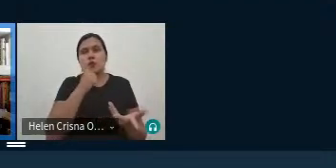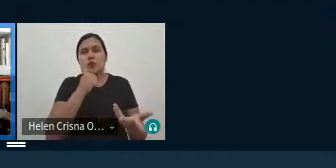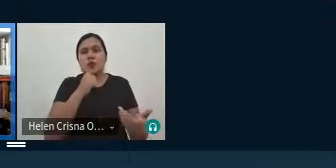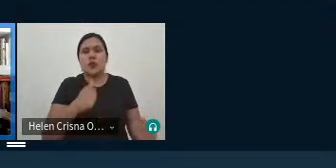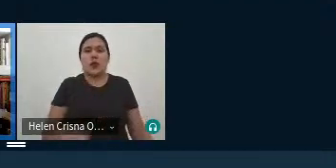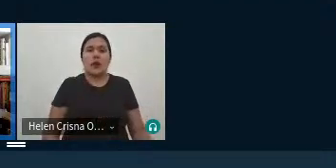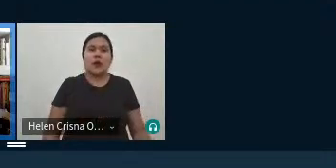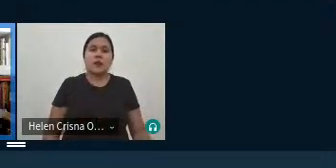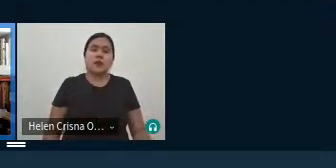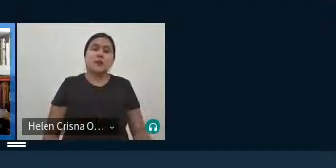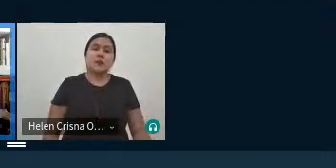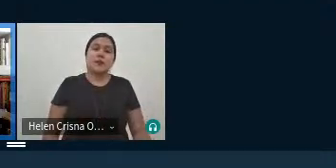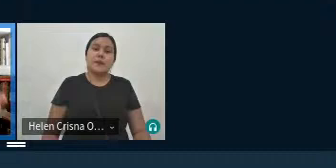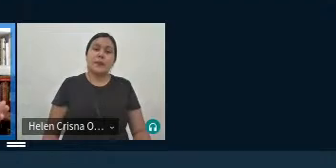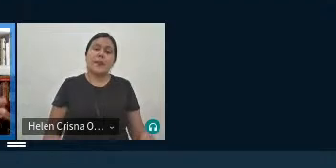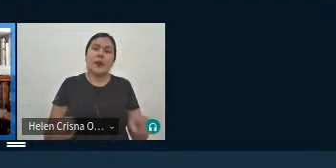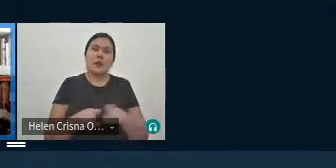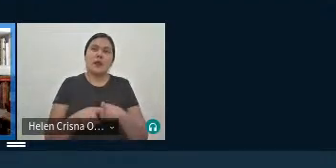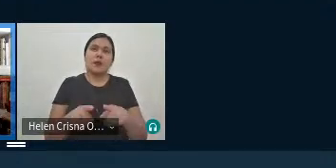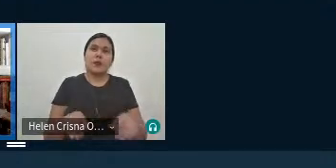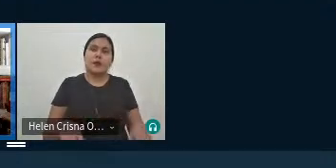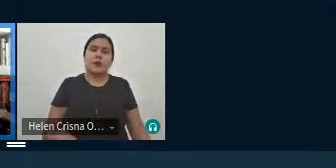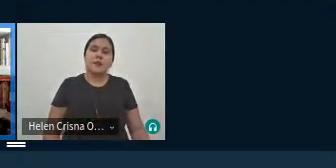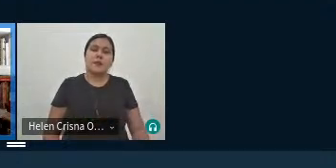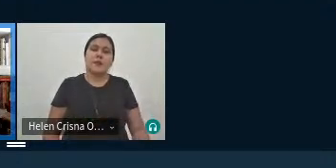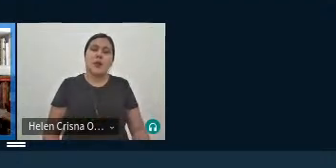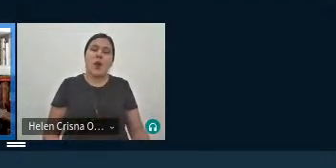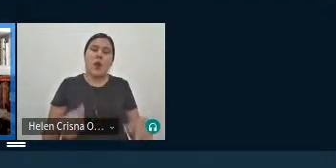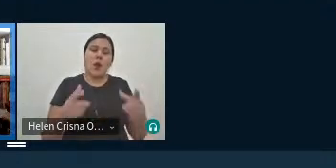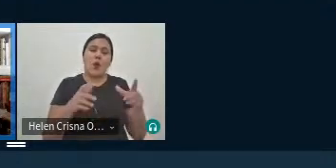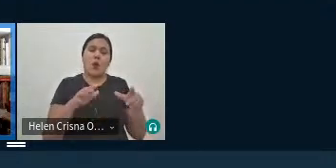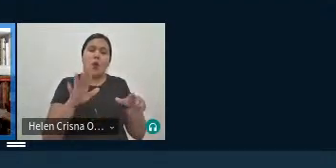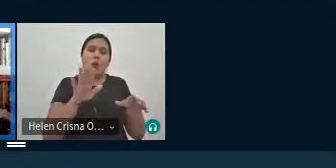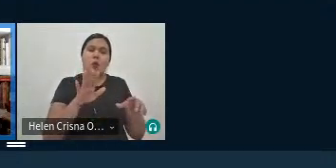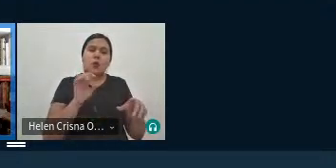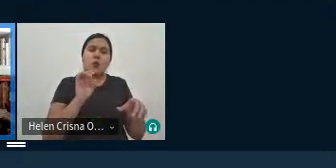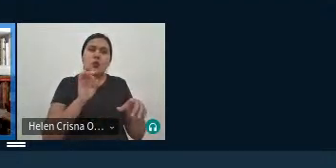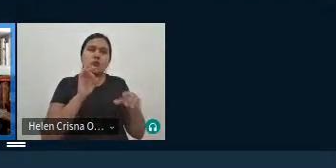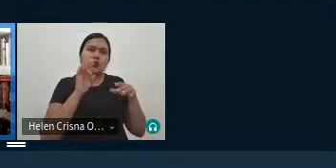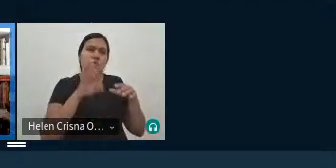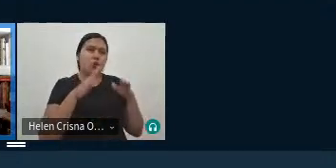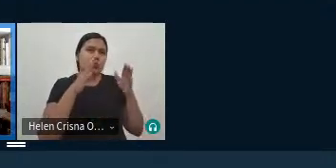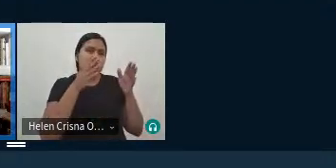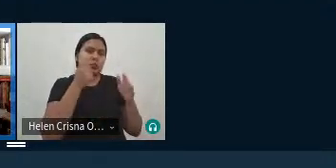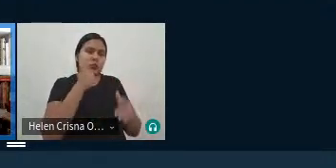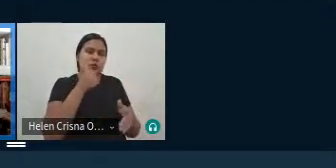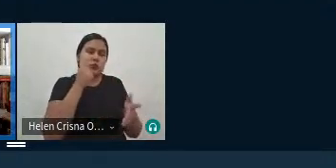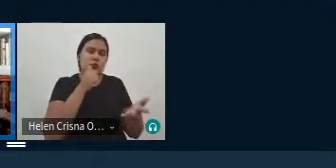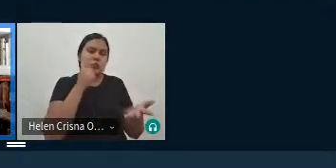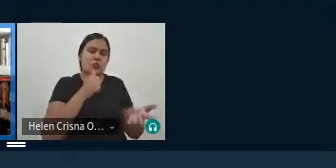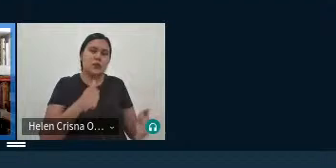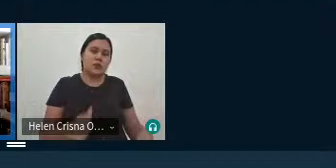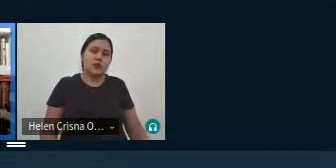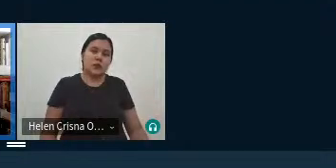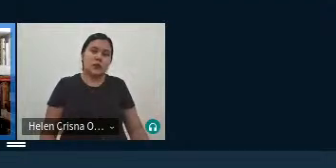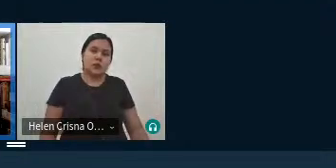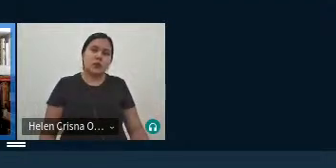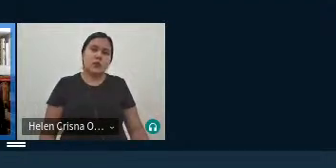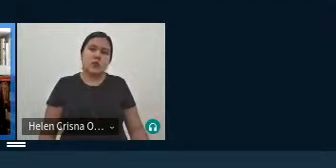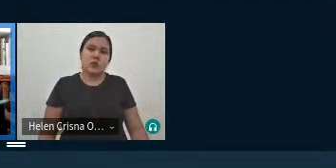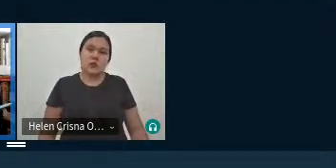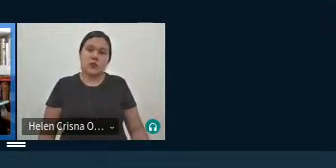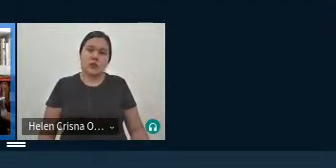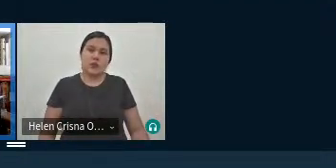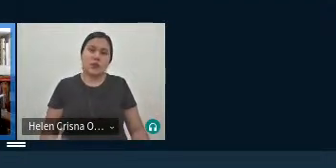suas biografias e entrevistas né então tem um espaço ali para essas mulheres uma possibilidade de